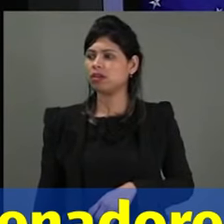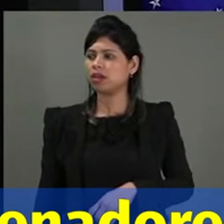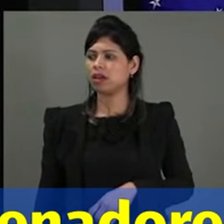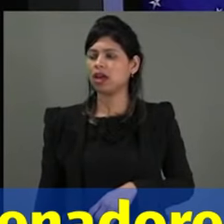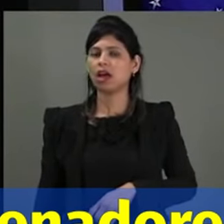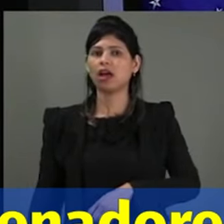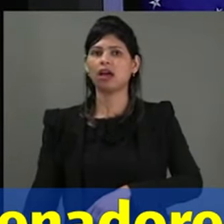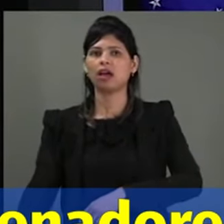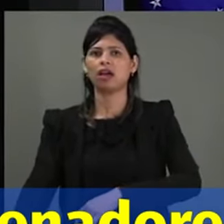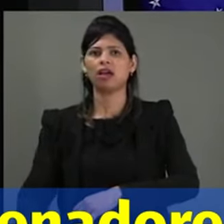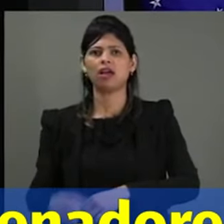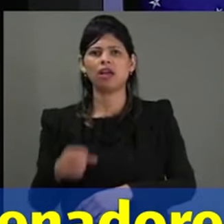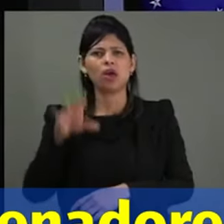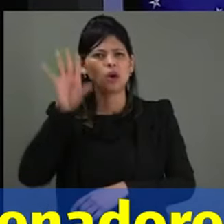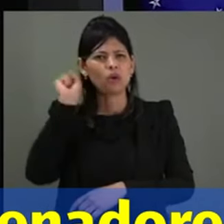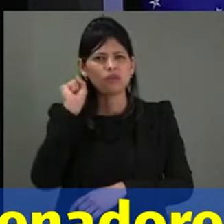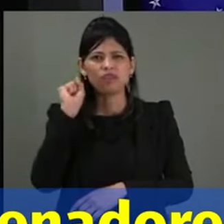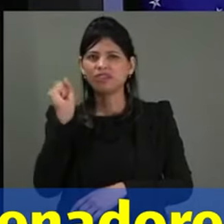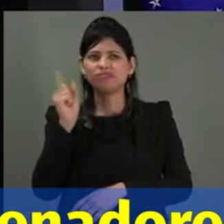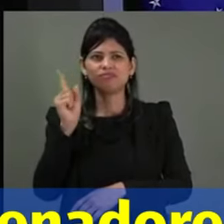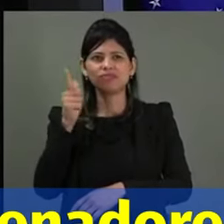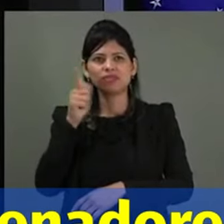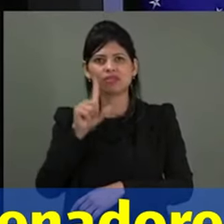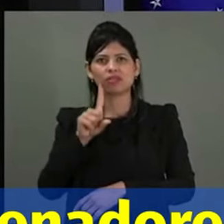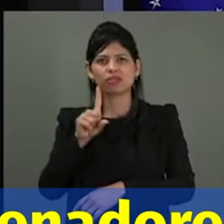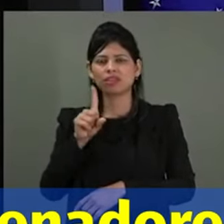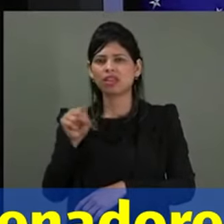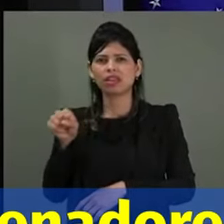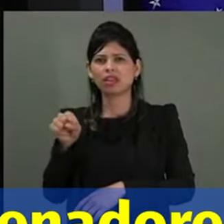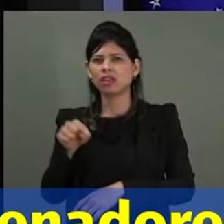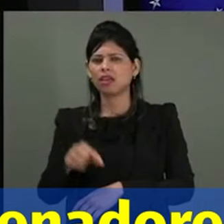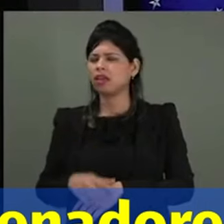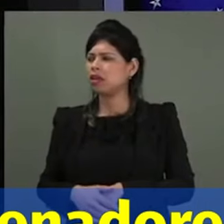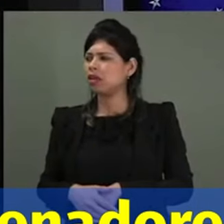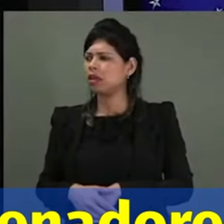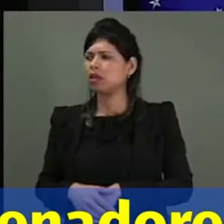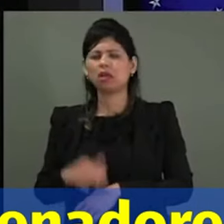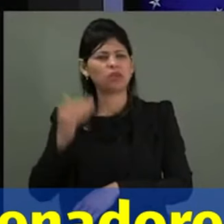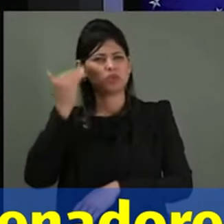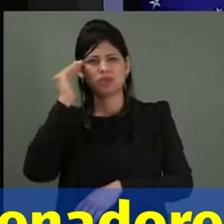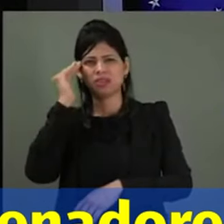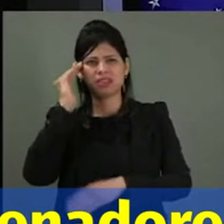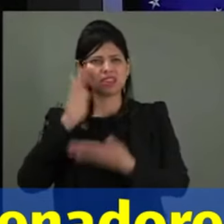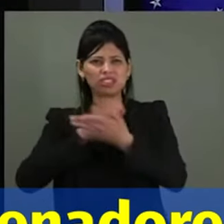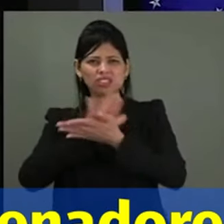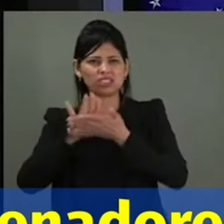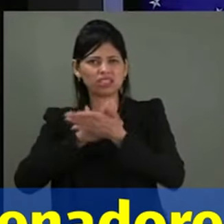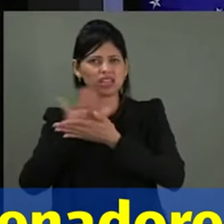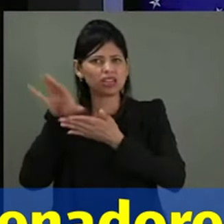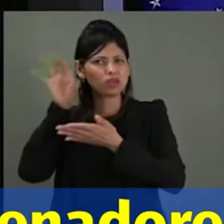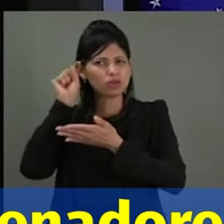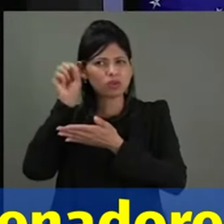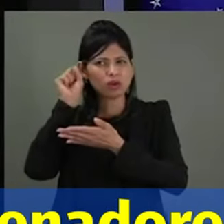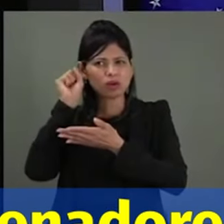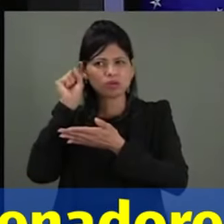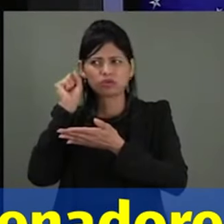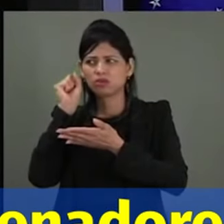meses preso. Aí eu pensei que ia ser solto, sendo que essa tornozeleira não me deixa sair de casa.